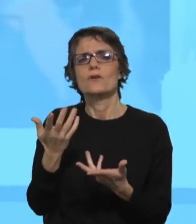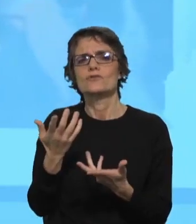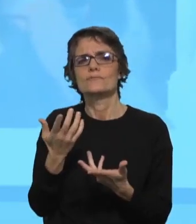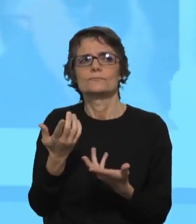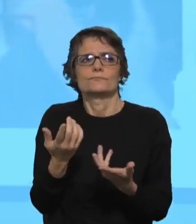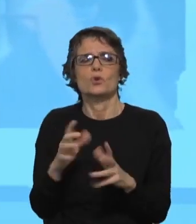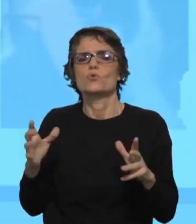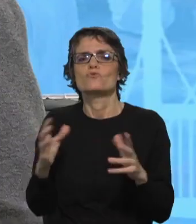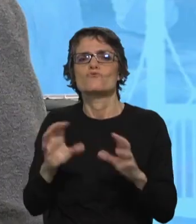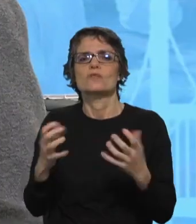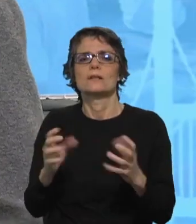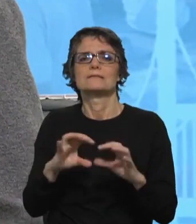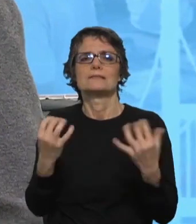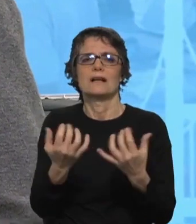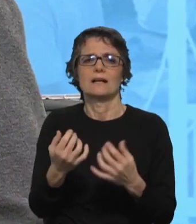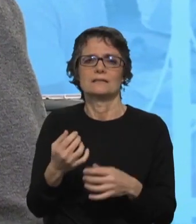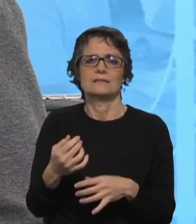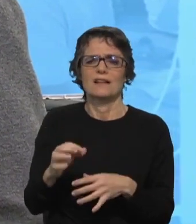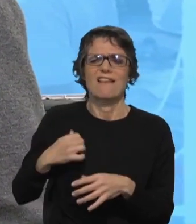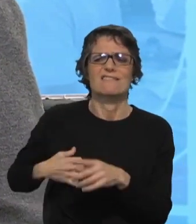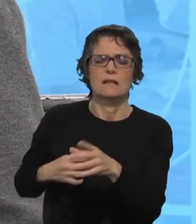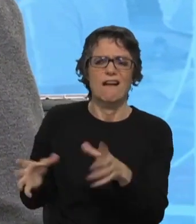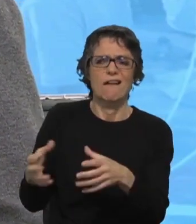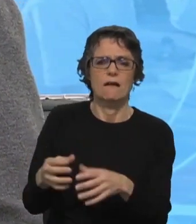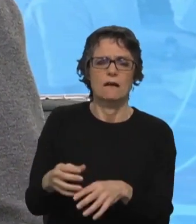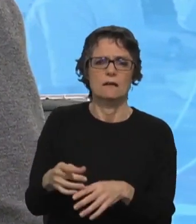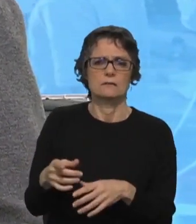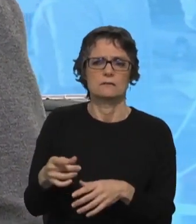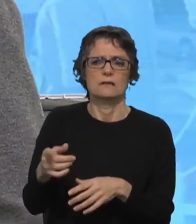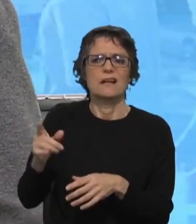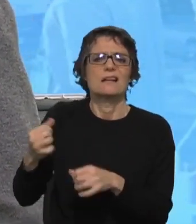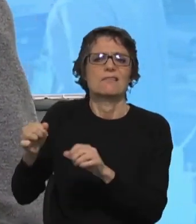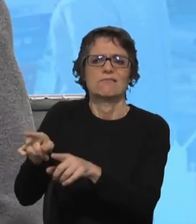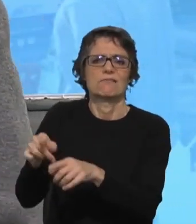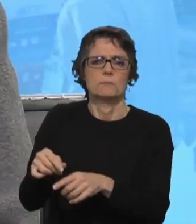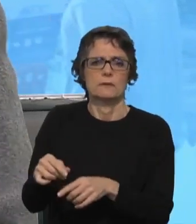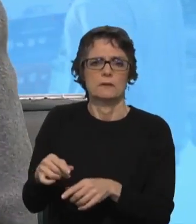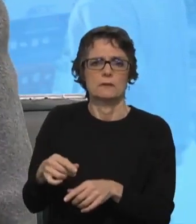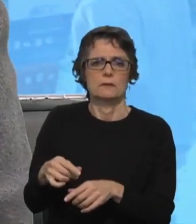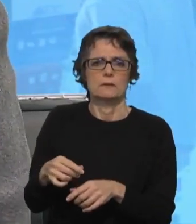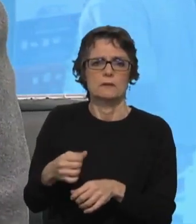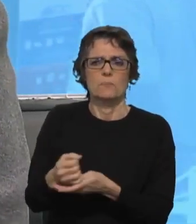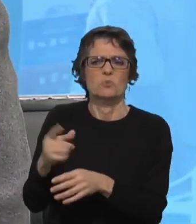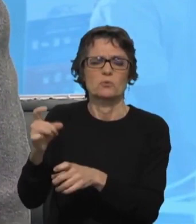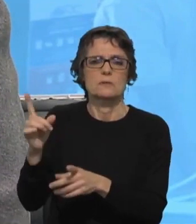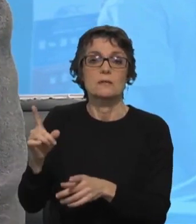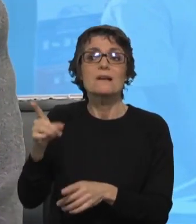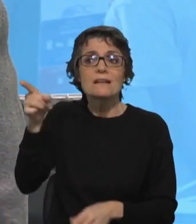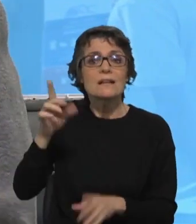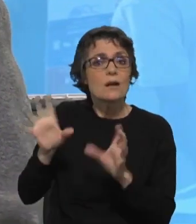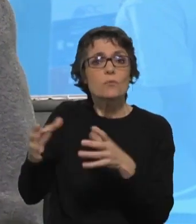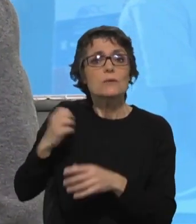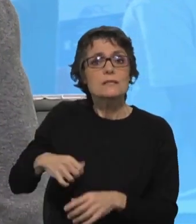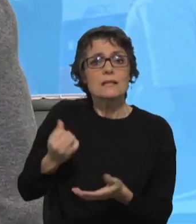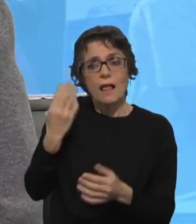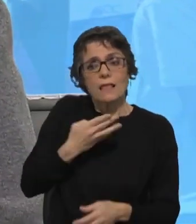muito na hostilização dos ciganos, naquilo que é a sua subsídio ou dependência, mas esquecem aquilo que são também os seus direitos, mas também